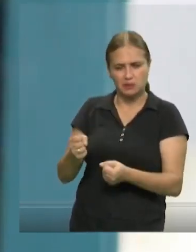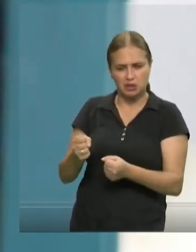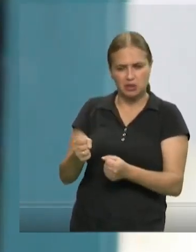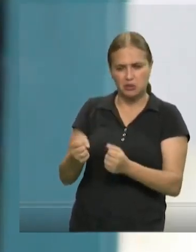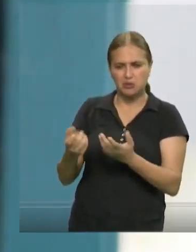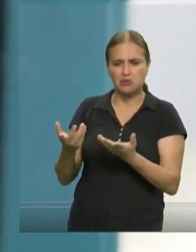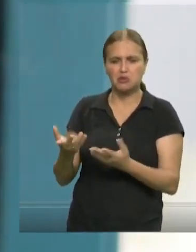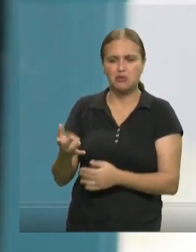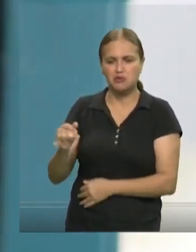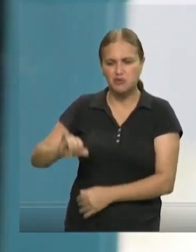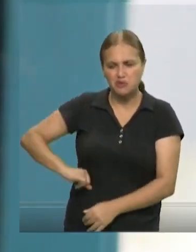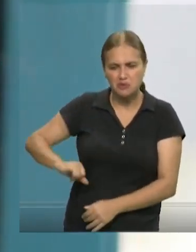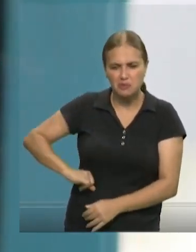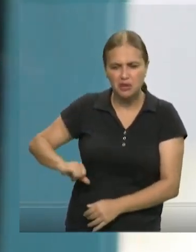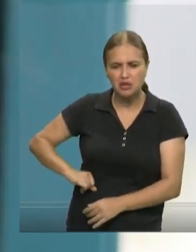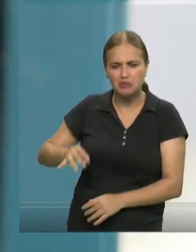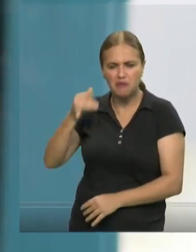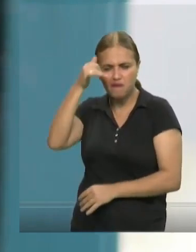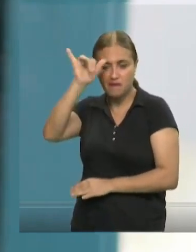tragédia,